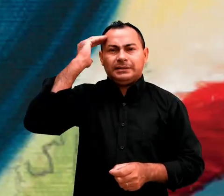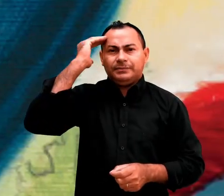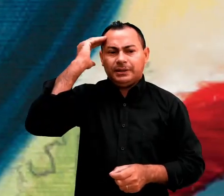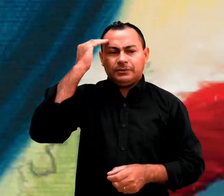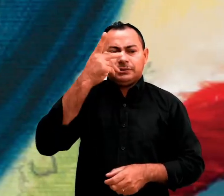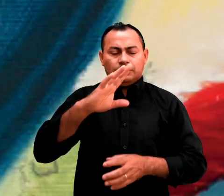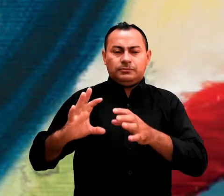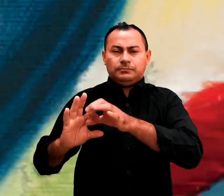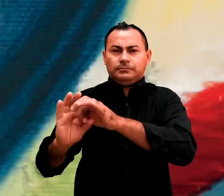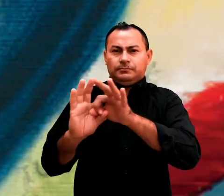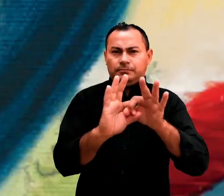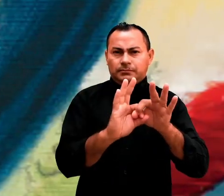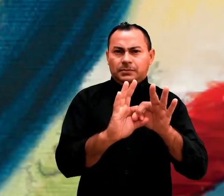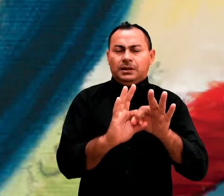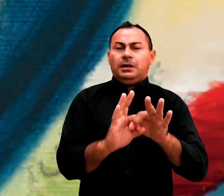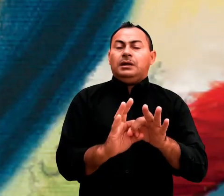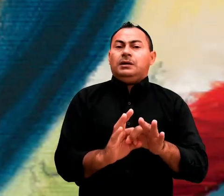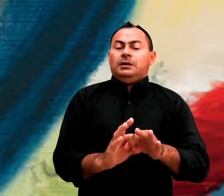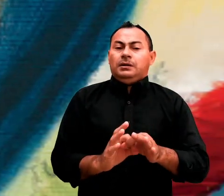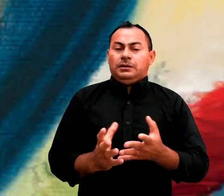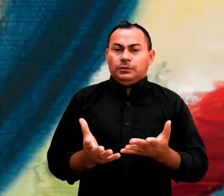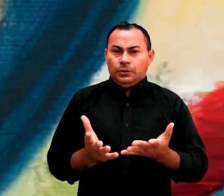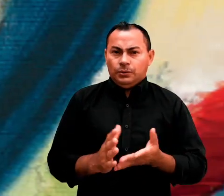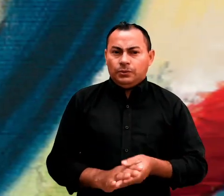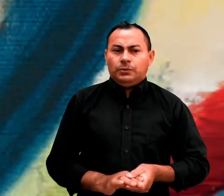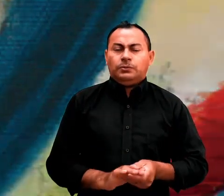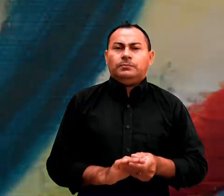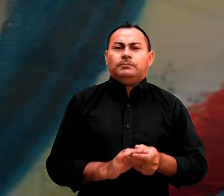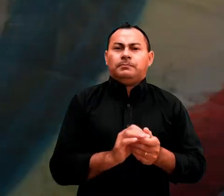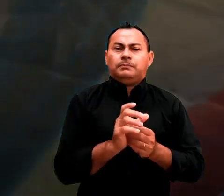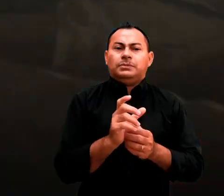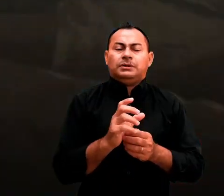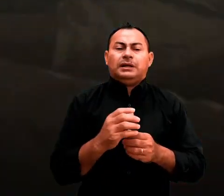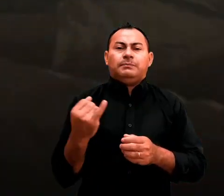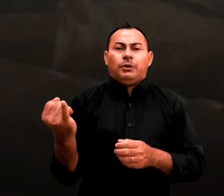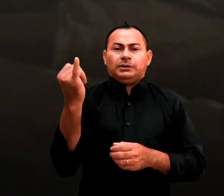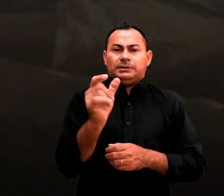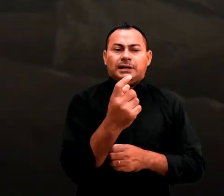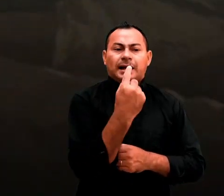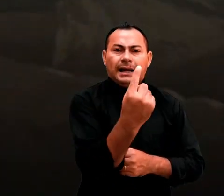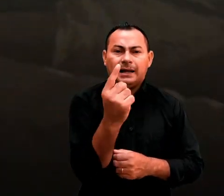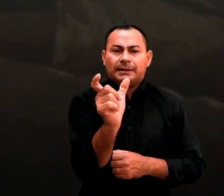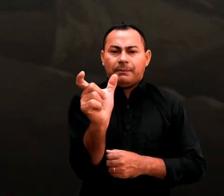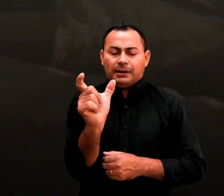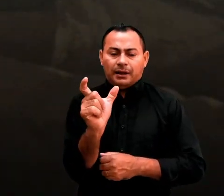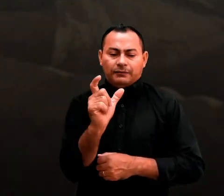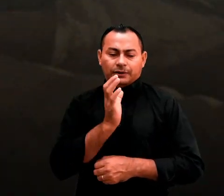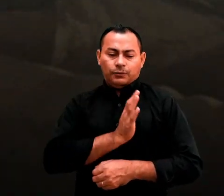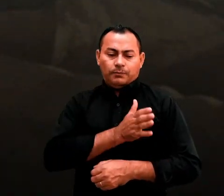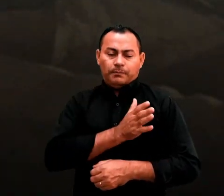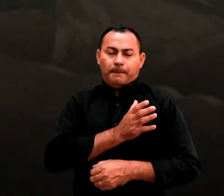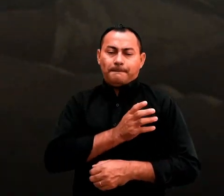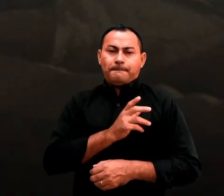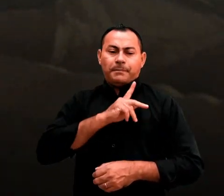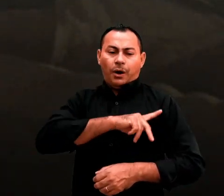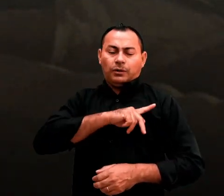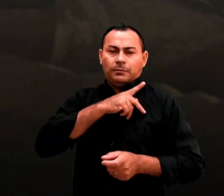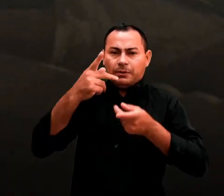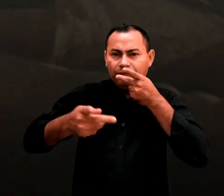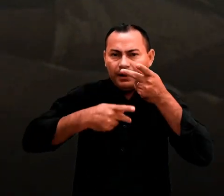dimensão do seu contexto e do peso que teve cada palavra que saiu do coração de Paulo.